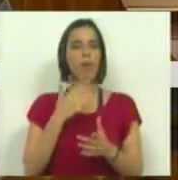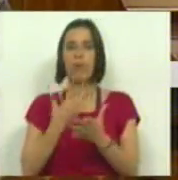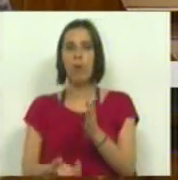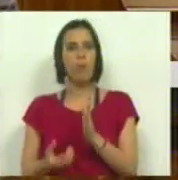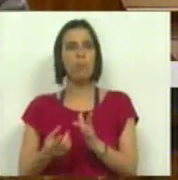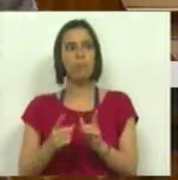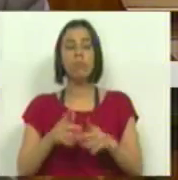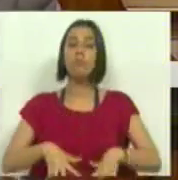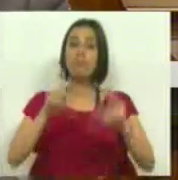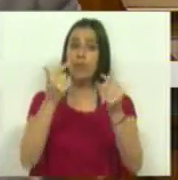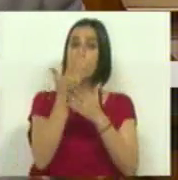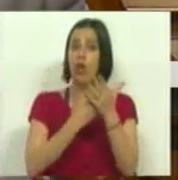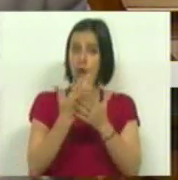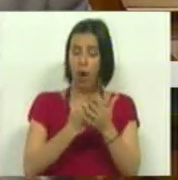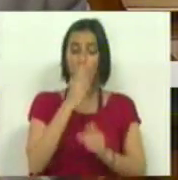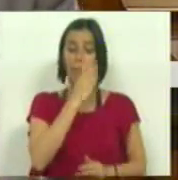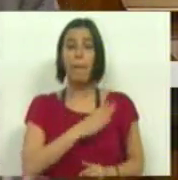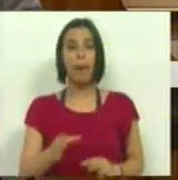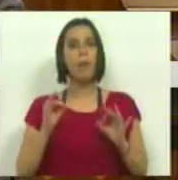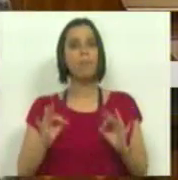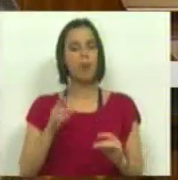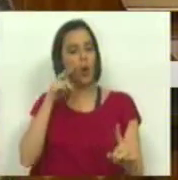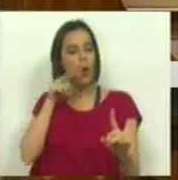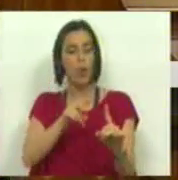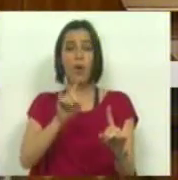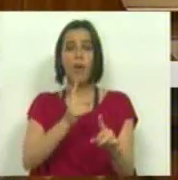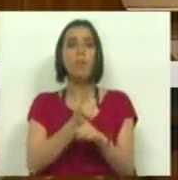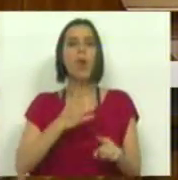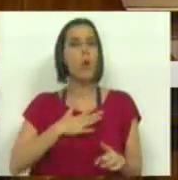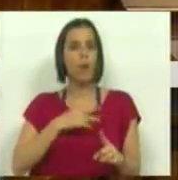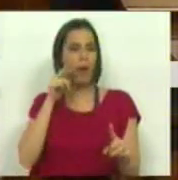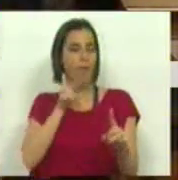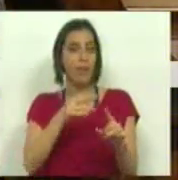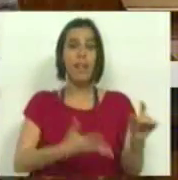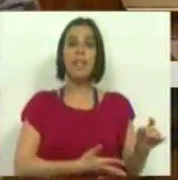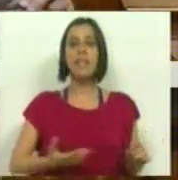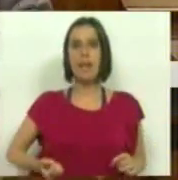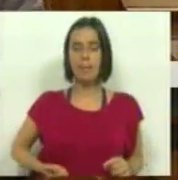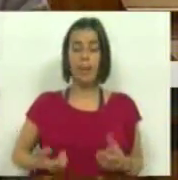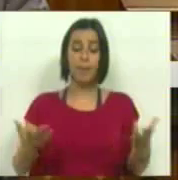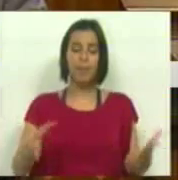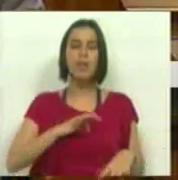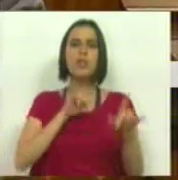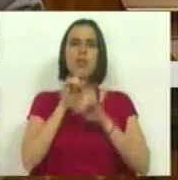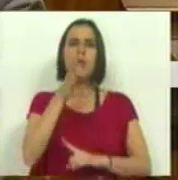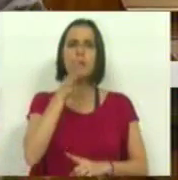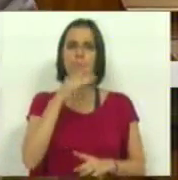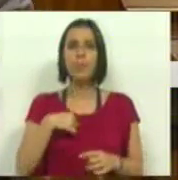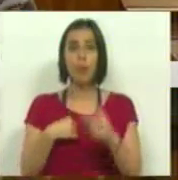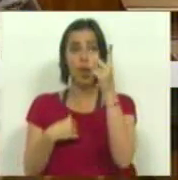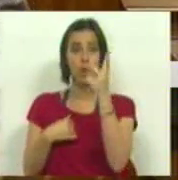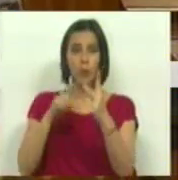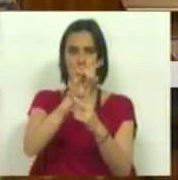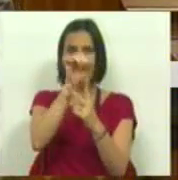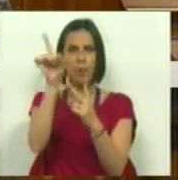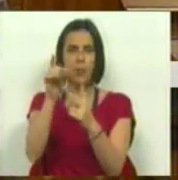querendo do crescimento económico, na prática, também não olha porque não quer olhar para o desemprego. E por isso, Sr. Deputado, deixo-lhe duas